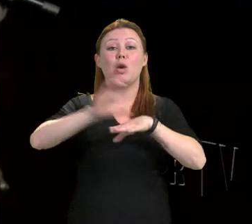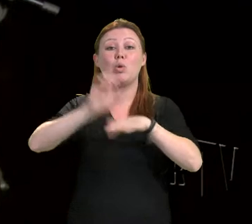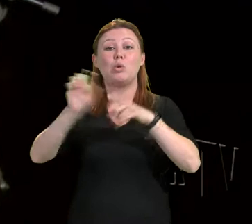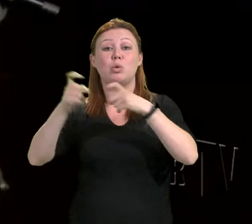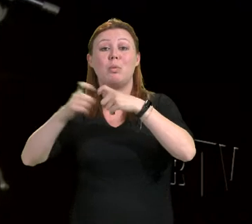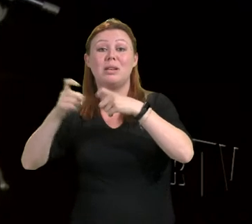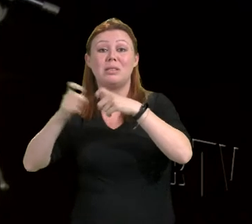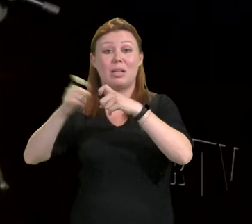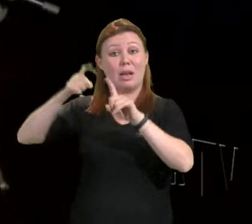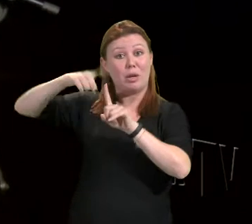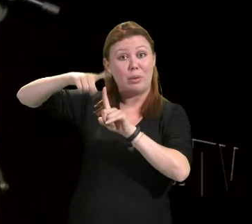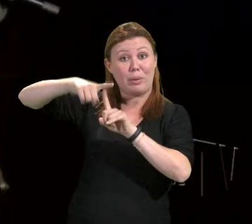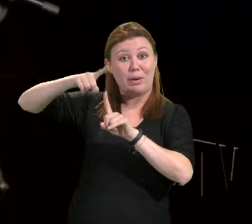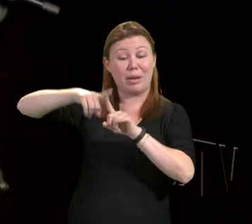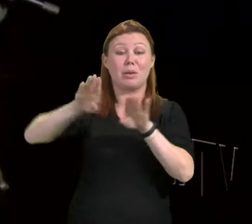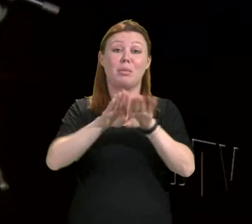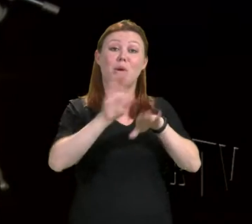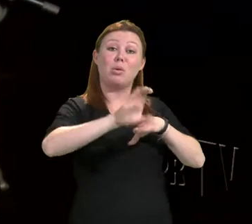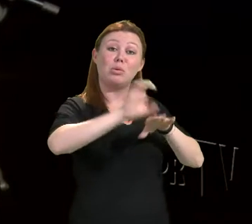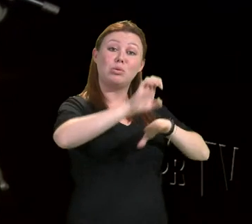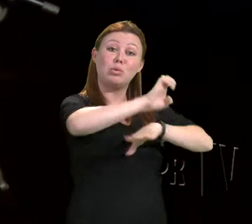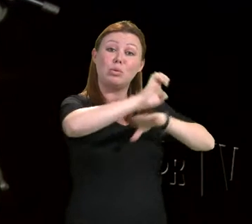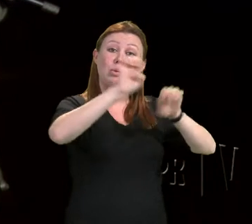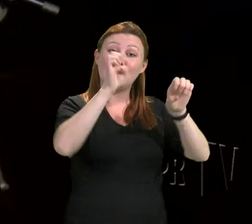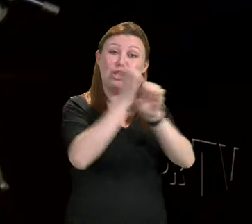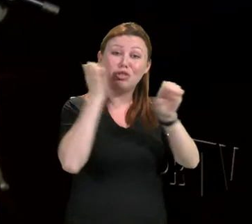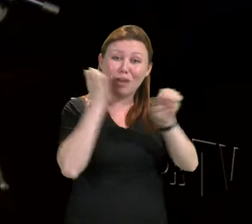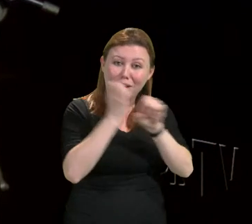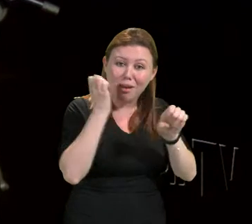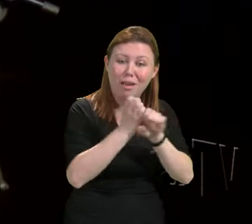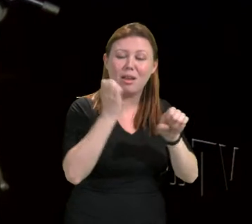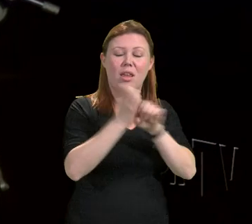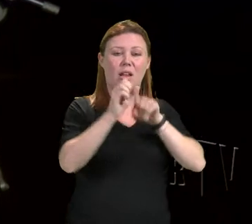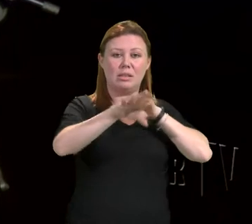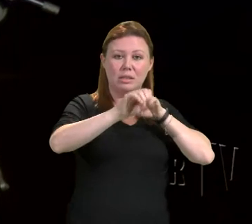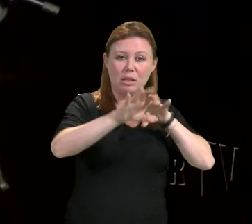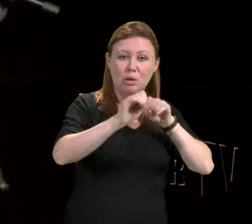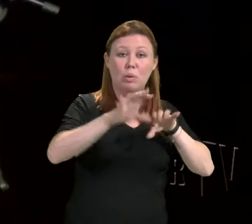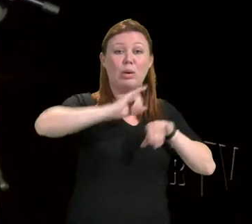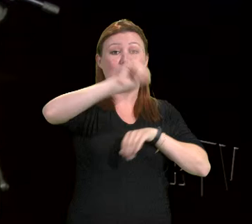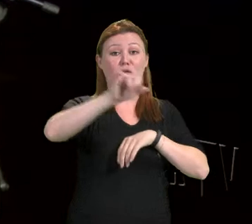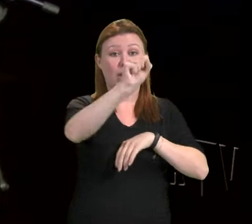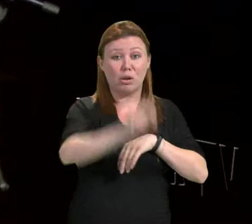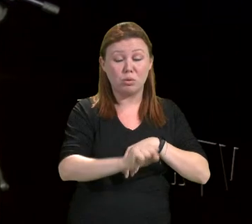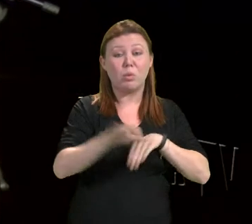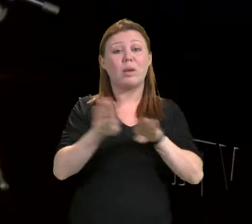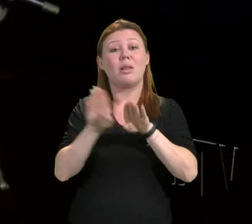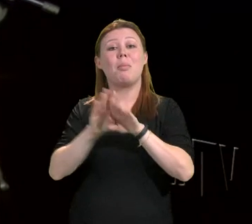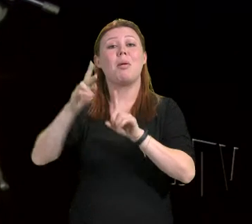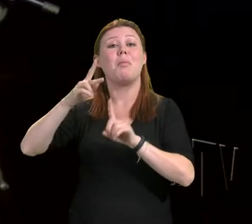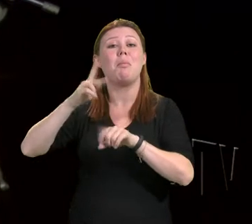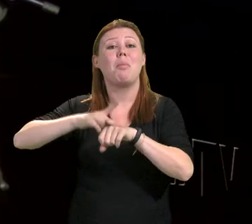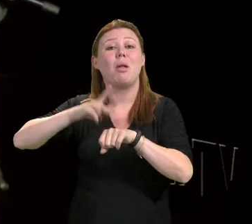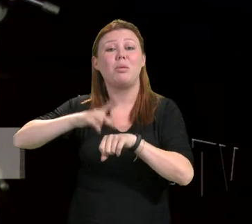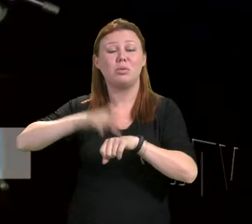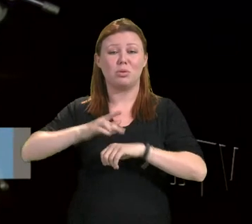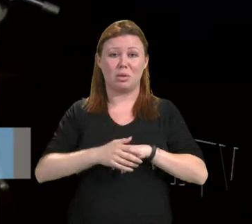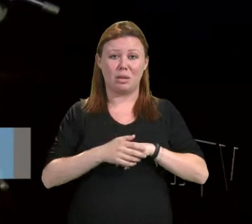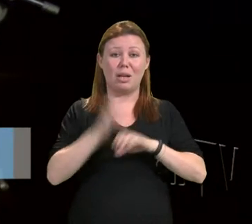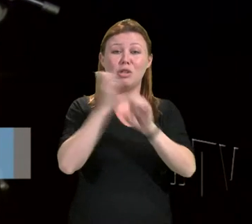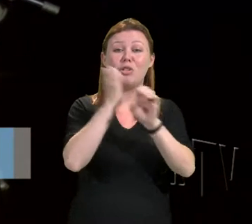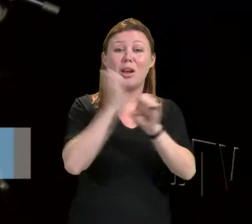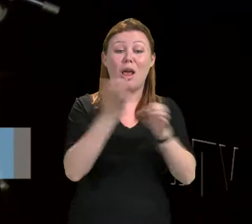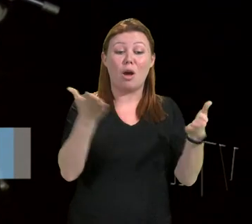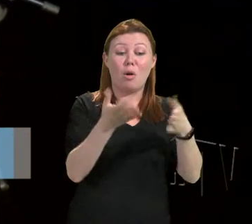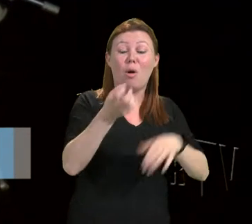dos cursos de Engenharia e Licenciatura em Jandaia do Sul e também em Palotina. As engenharias agora estão no quinto